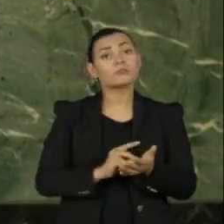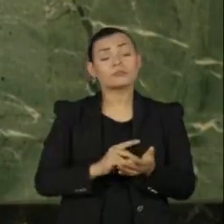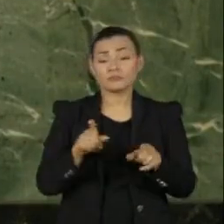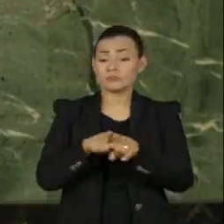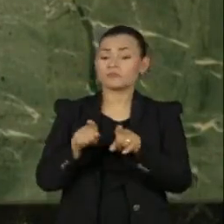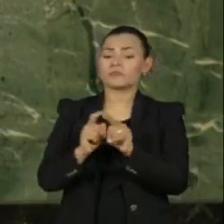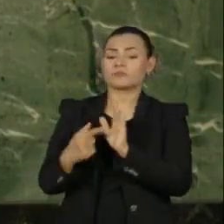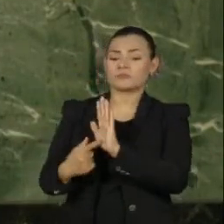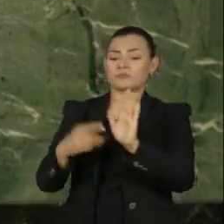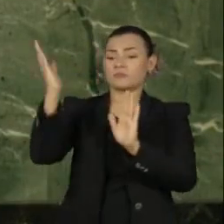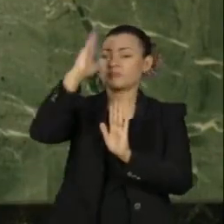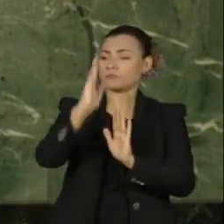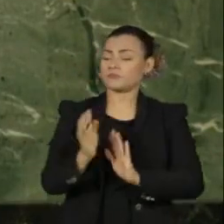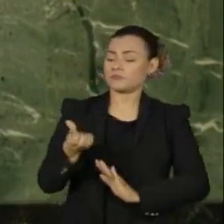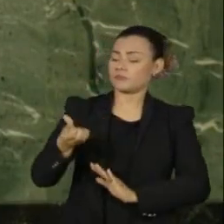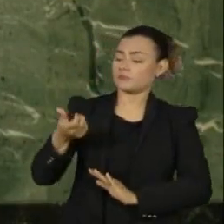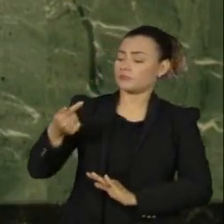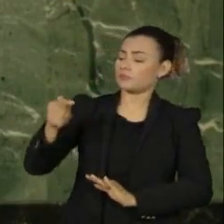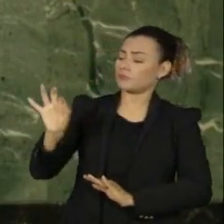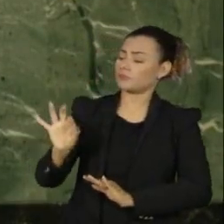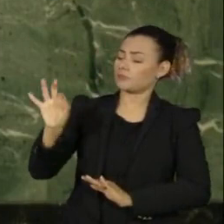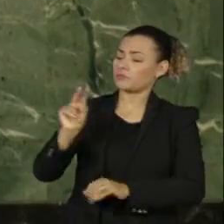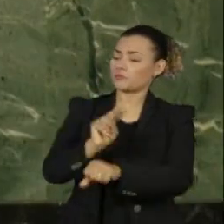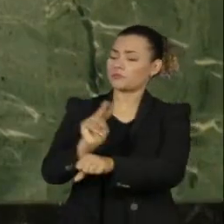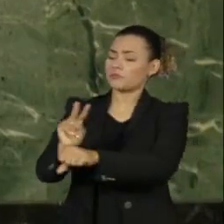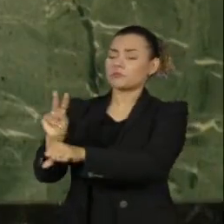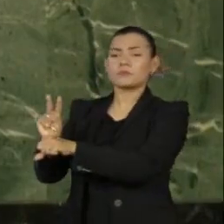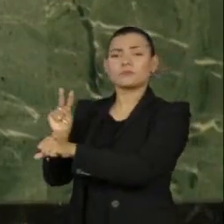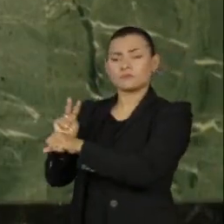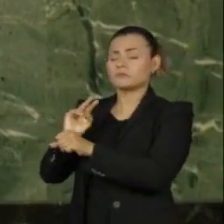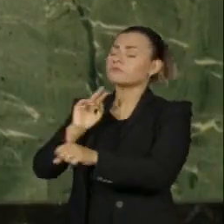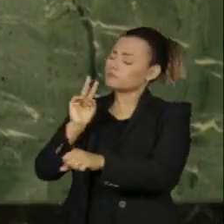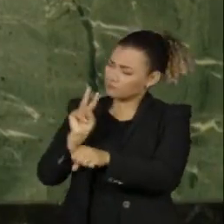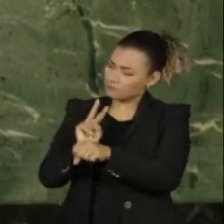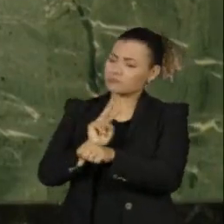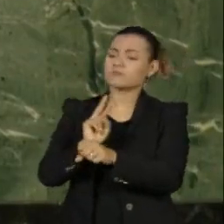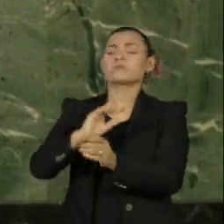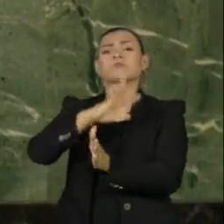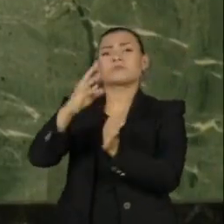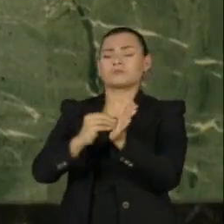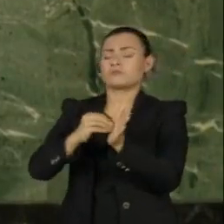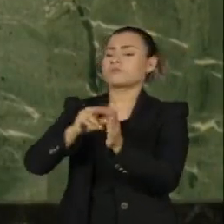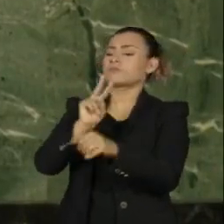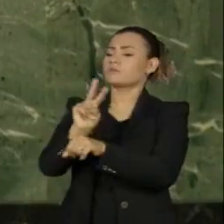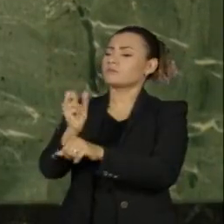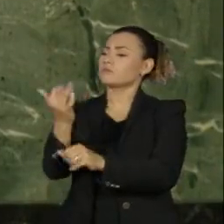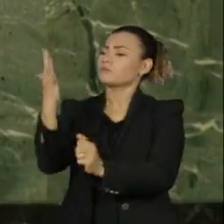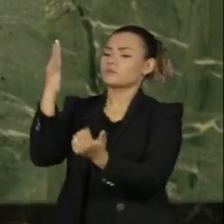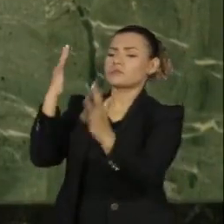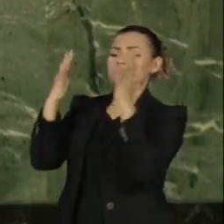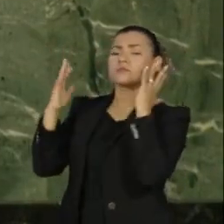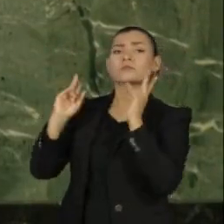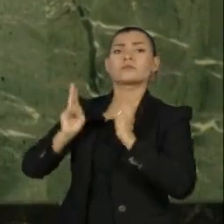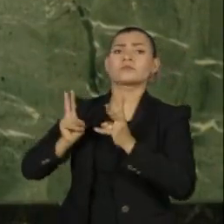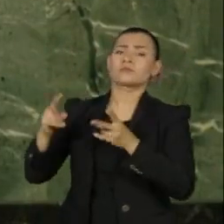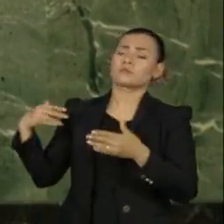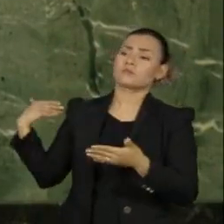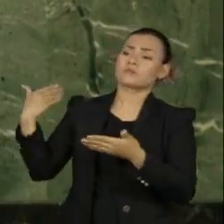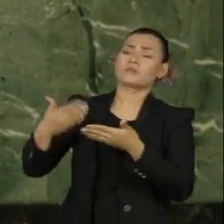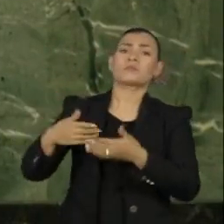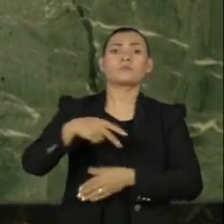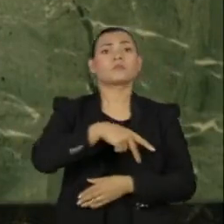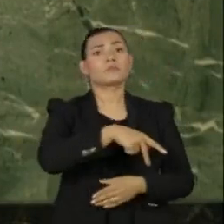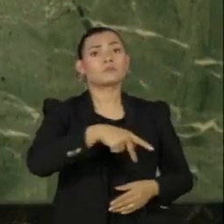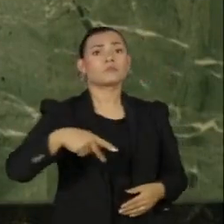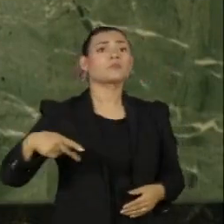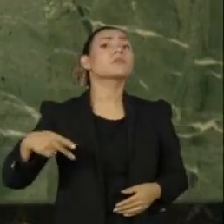o território brasileiro permanecem com vegetação nativa, que se encontra exatamente como estava quando o Brasil foi